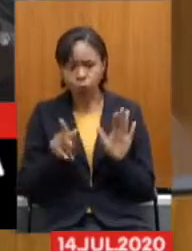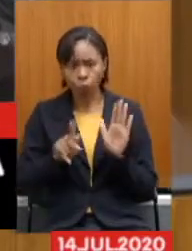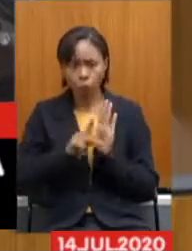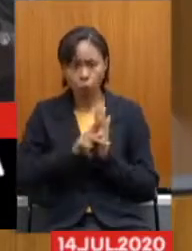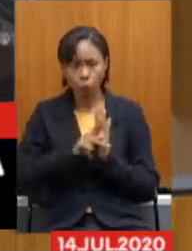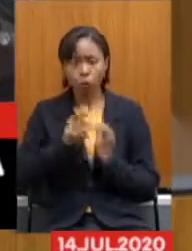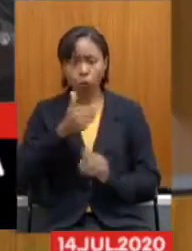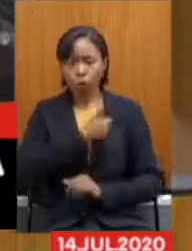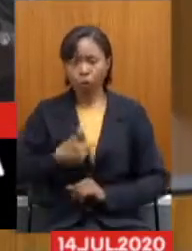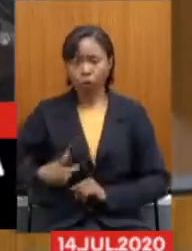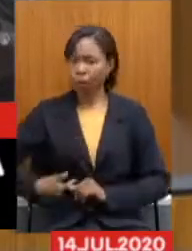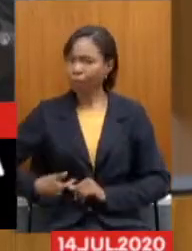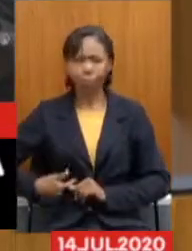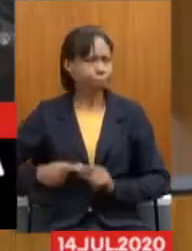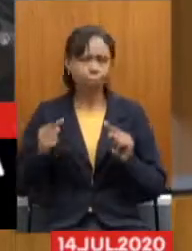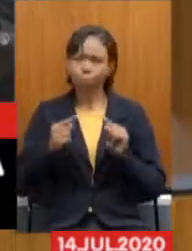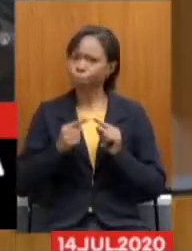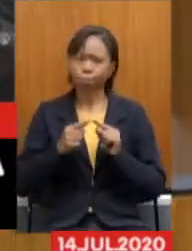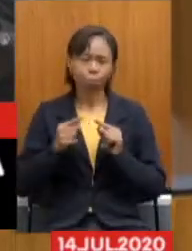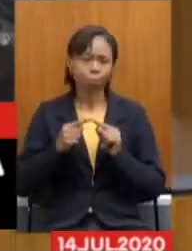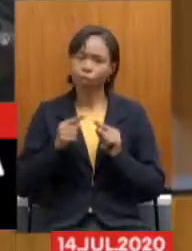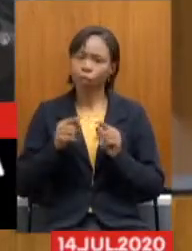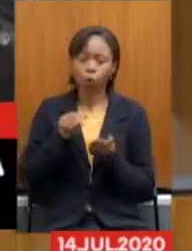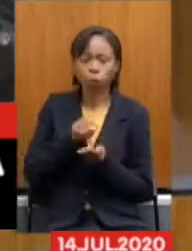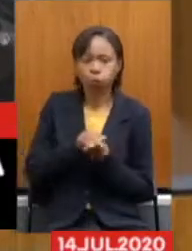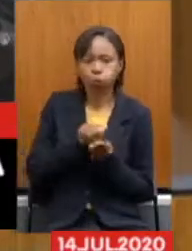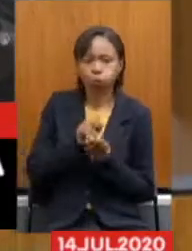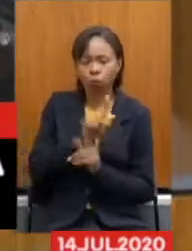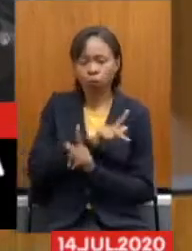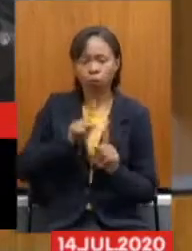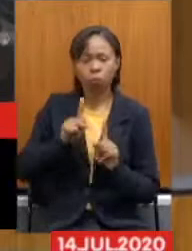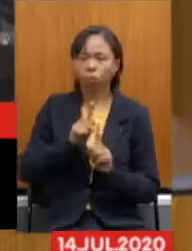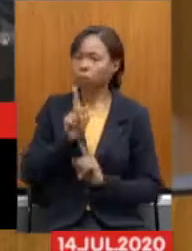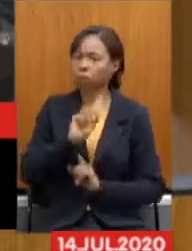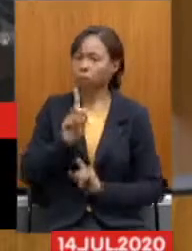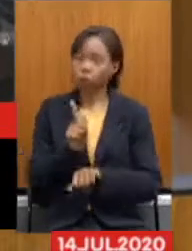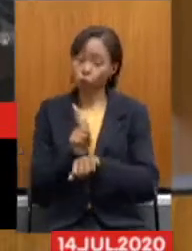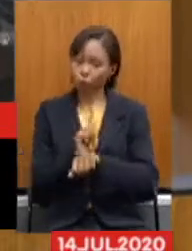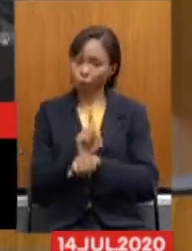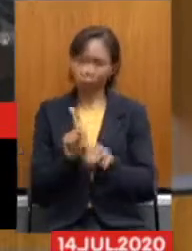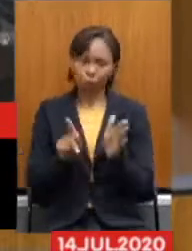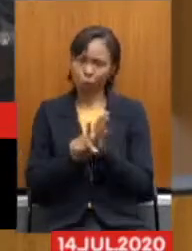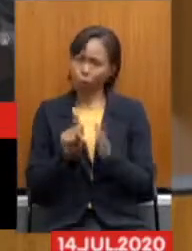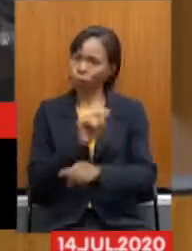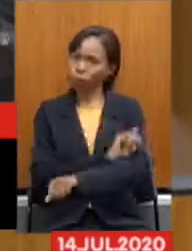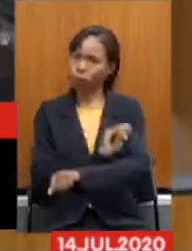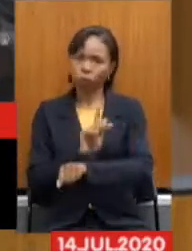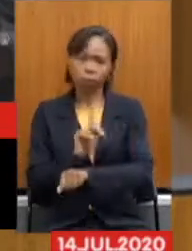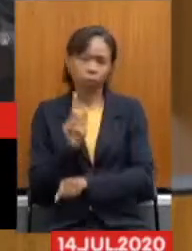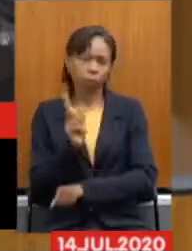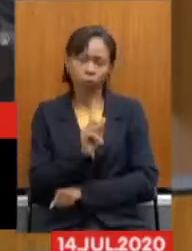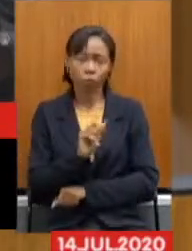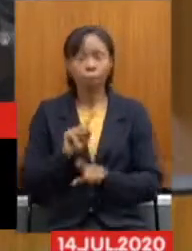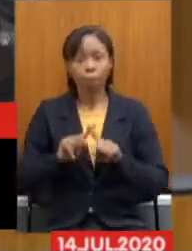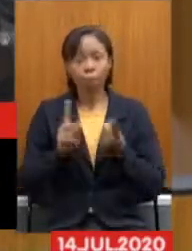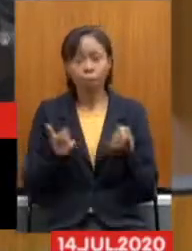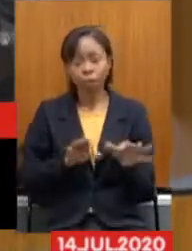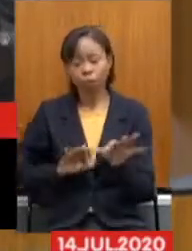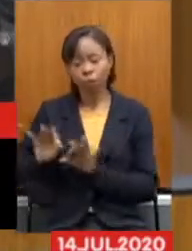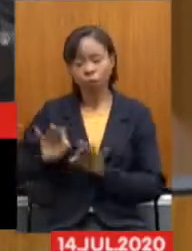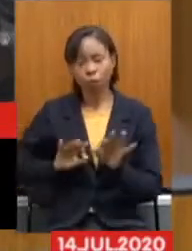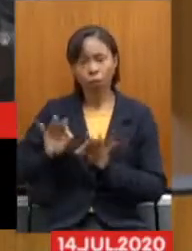Não diz respeito Ao fundo De previdência E tampouco A gestão Do Ipseng E sim Ao planejamento De